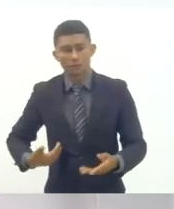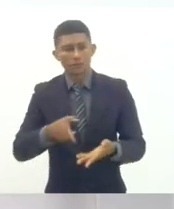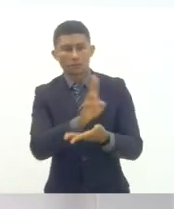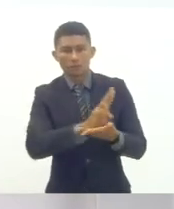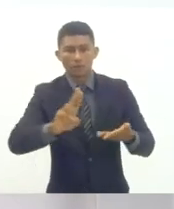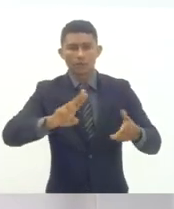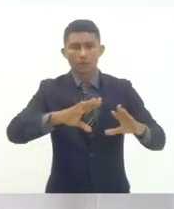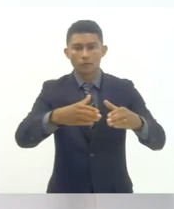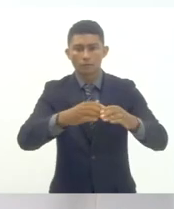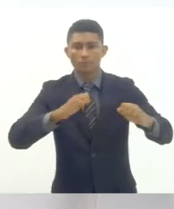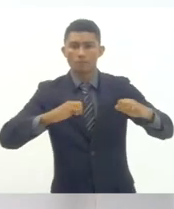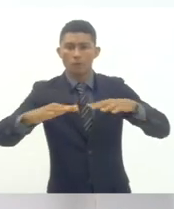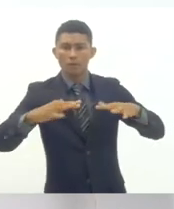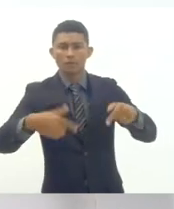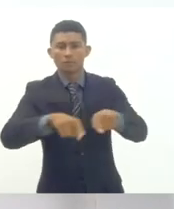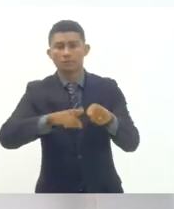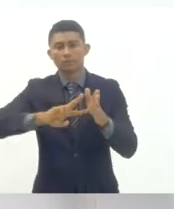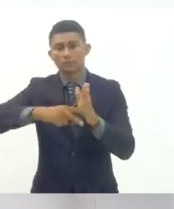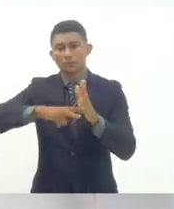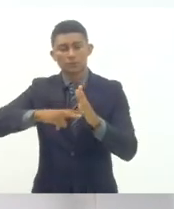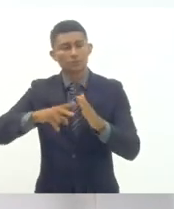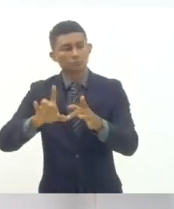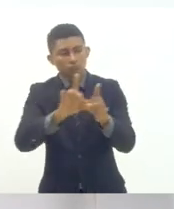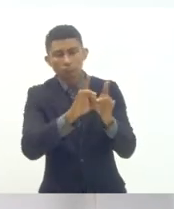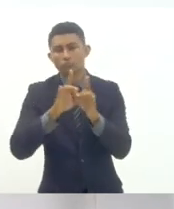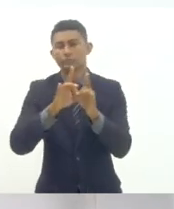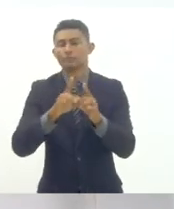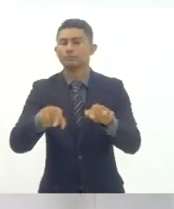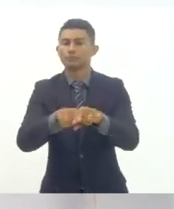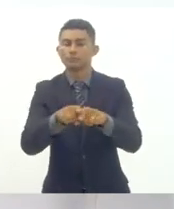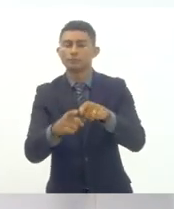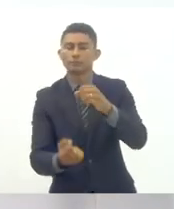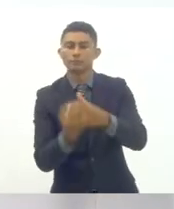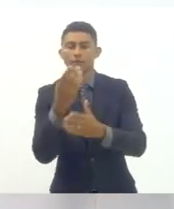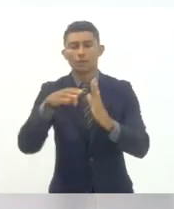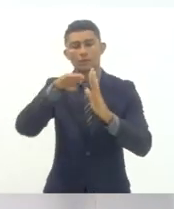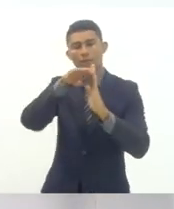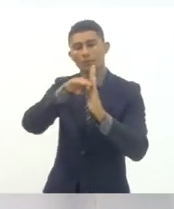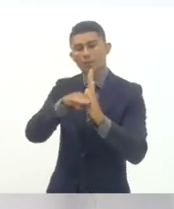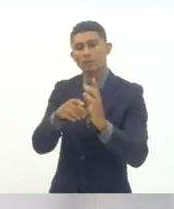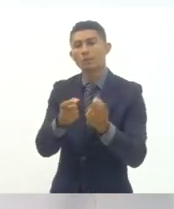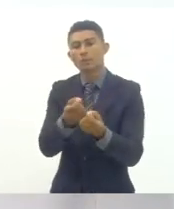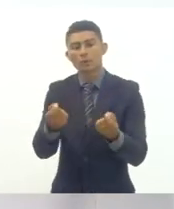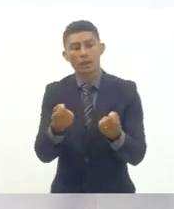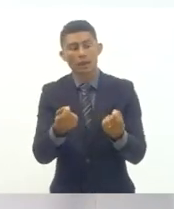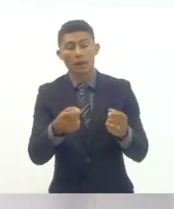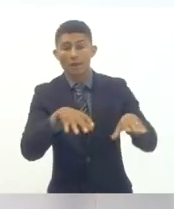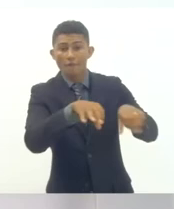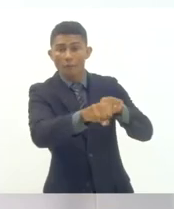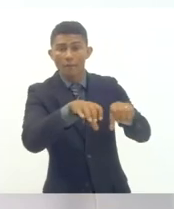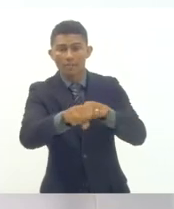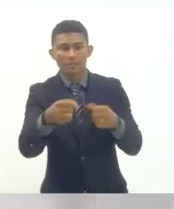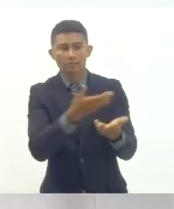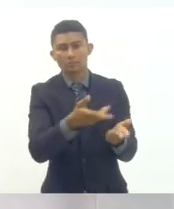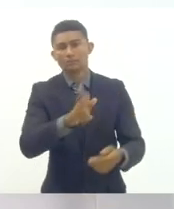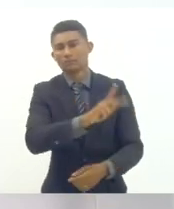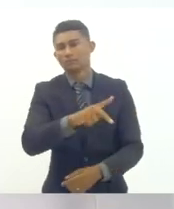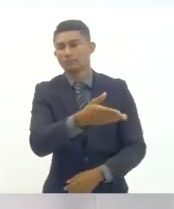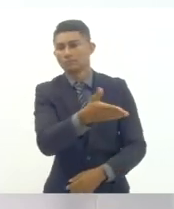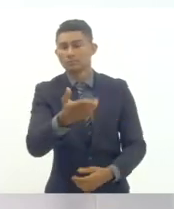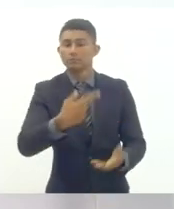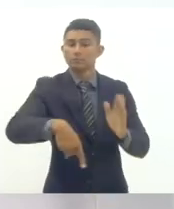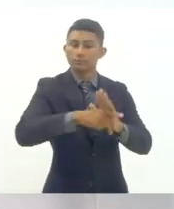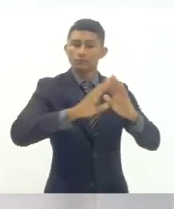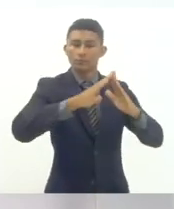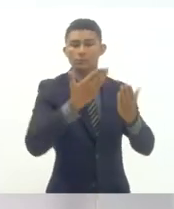e sindicais criar um programa estadual de formação continuada para professores e professoras das